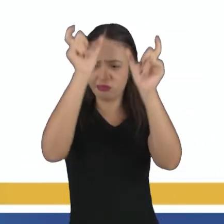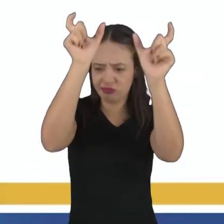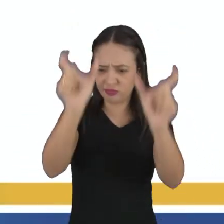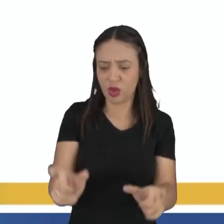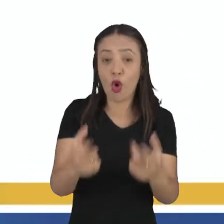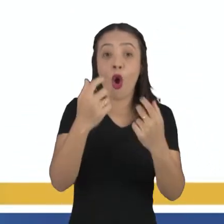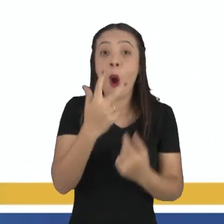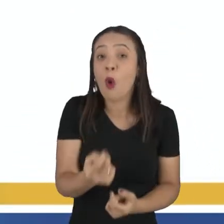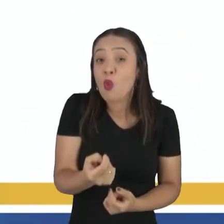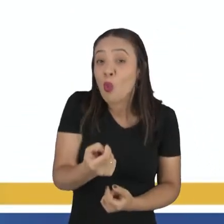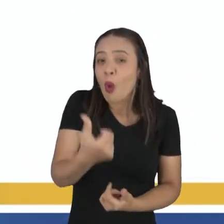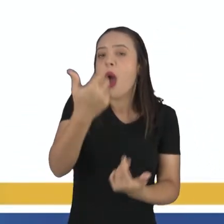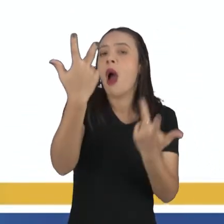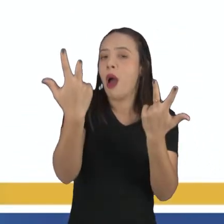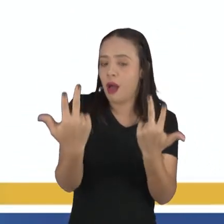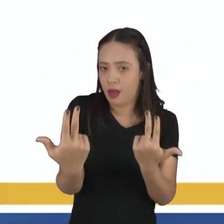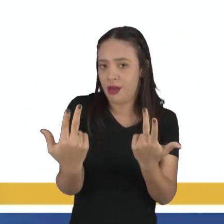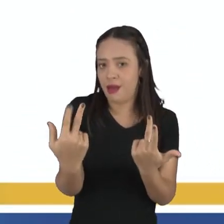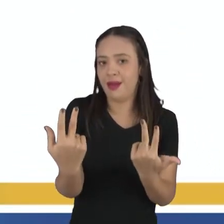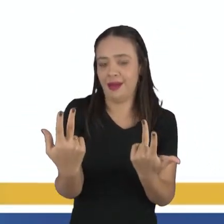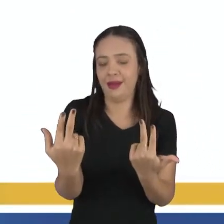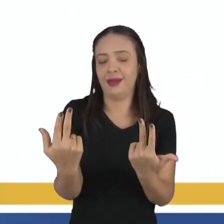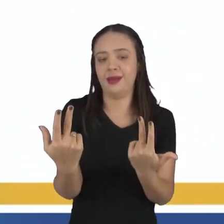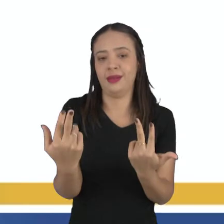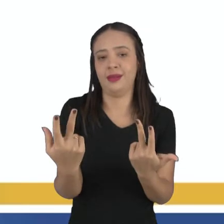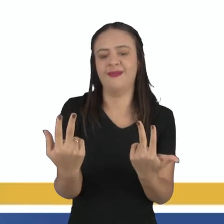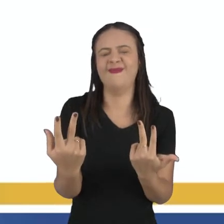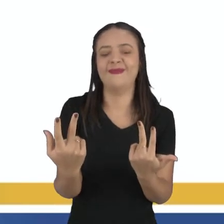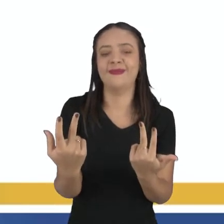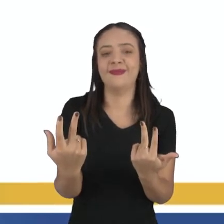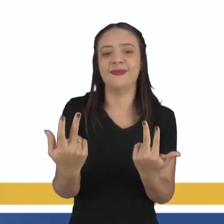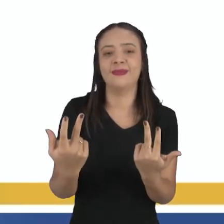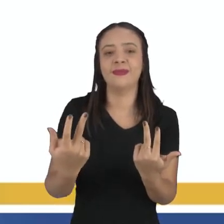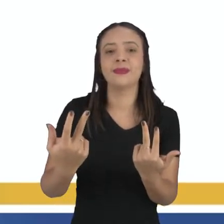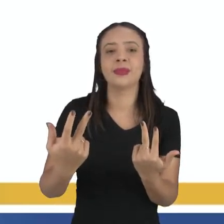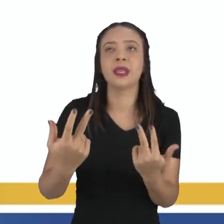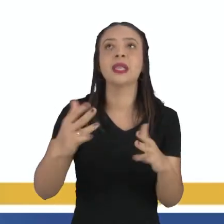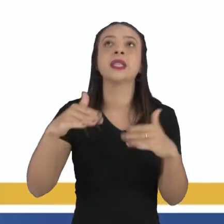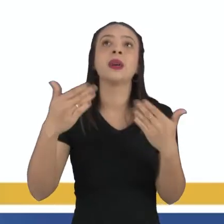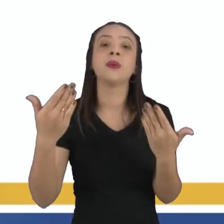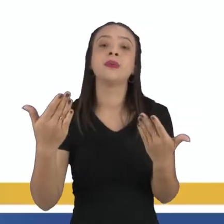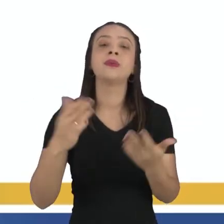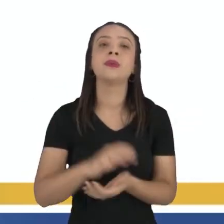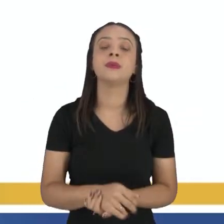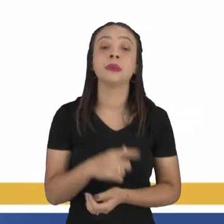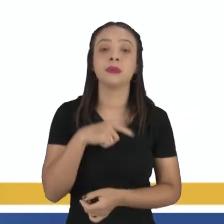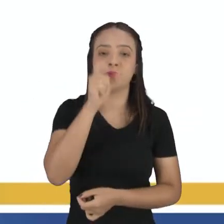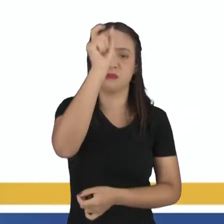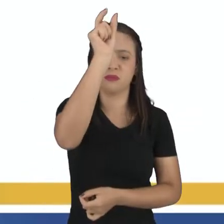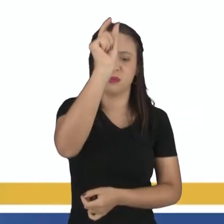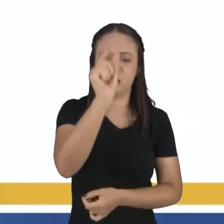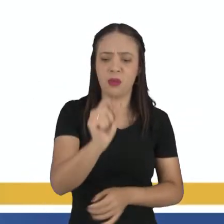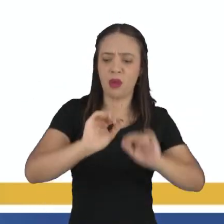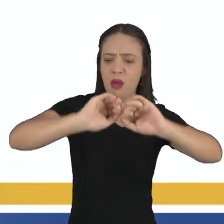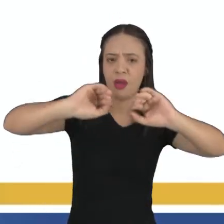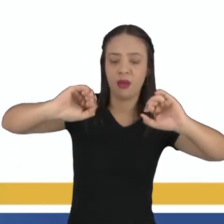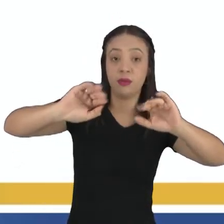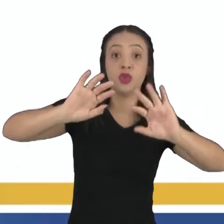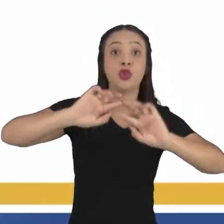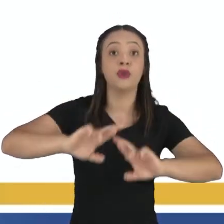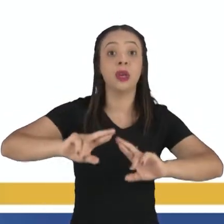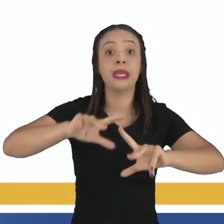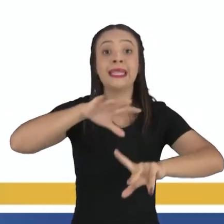idêntico, mas tem ali um percentual de similaridade muito grande. Então, ele tem a simetria bilateral. Animais